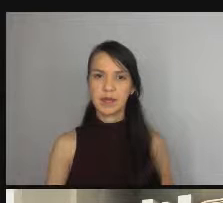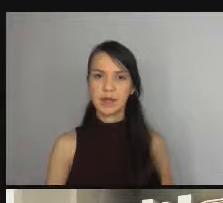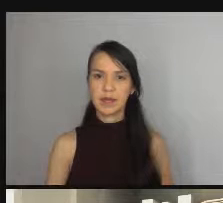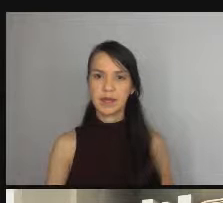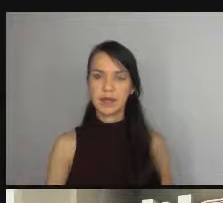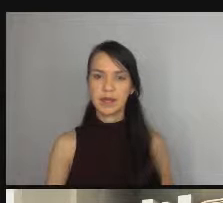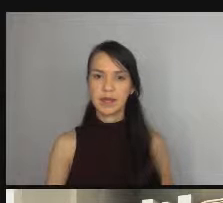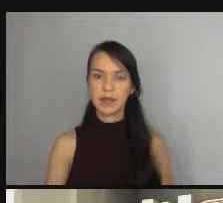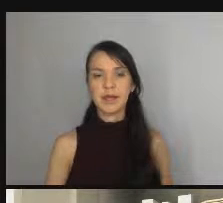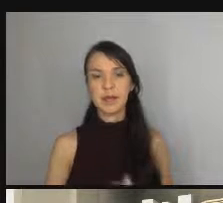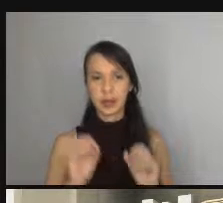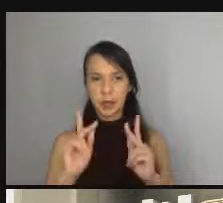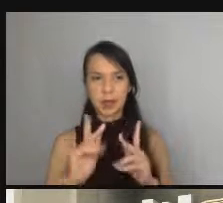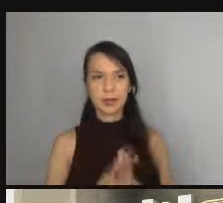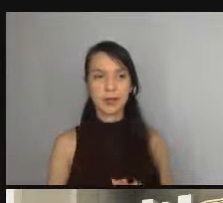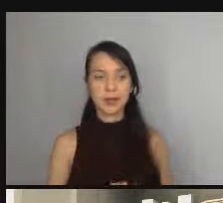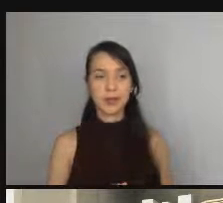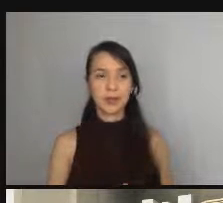pronto